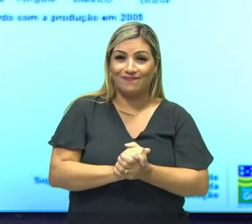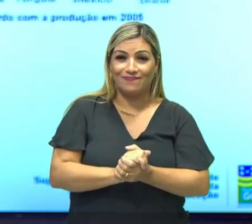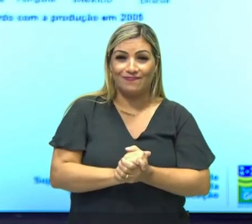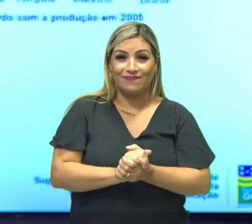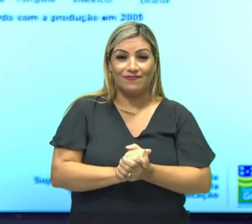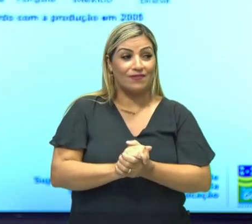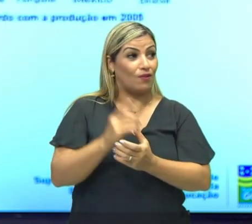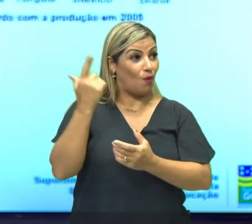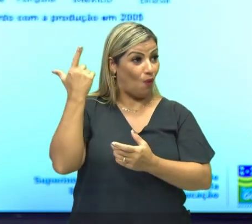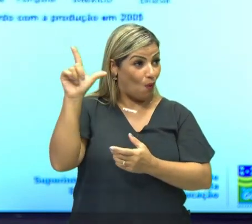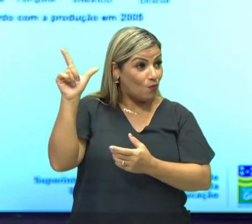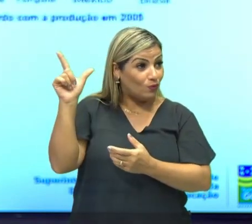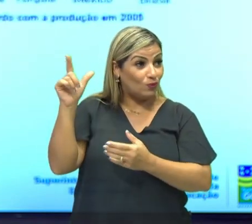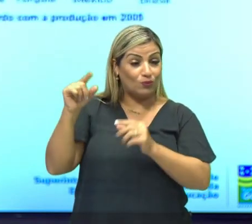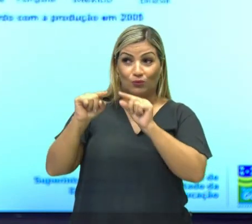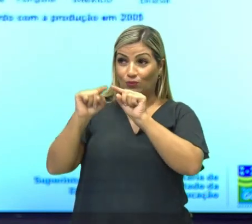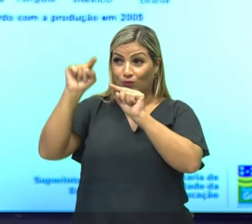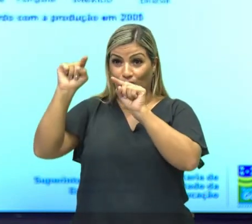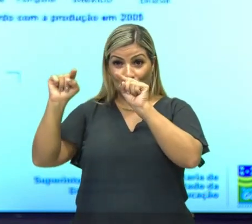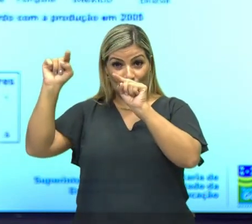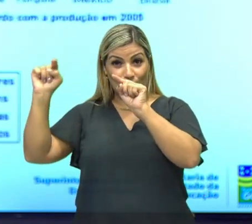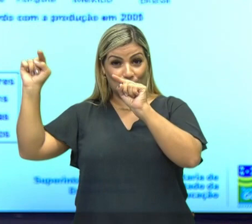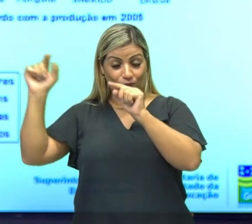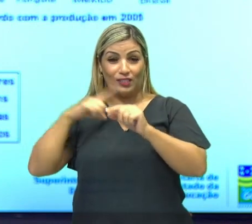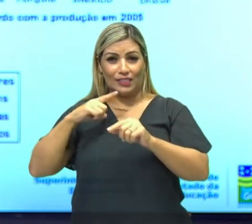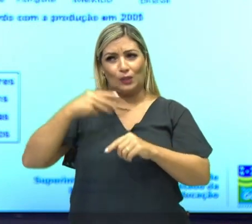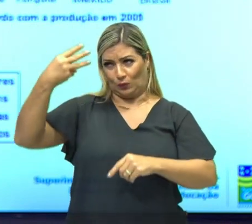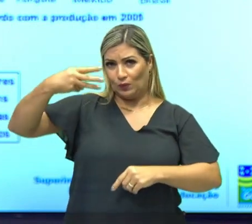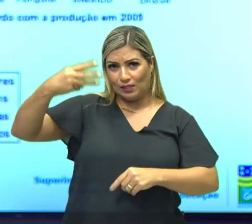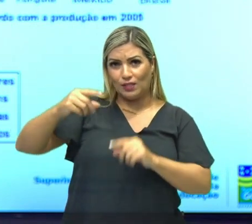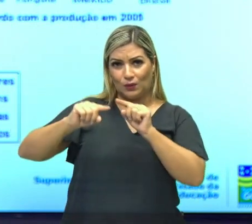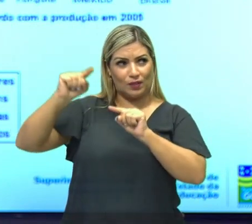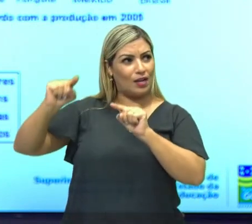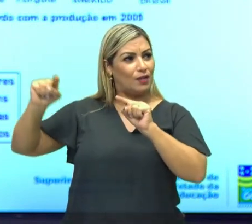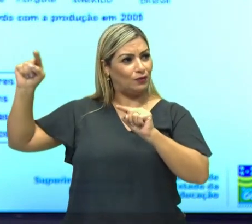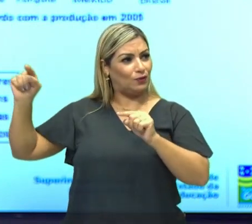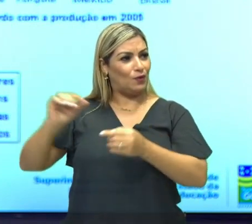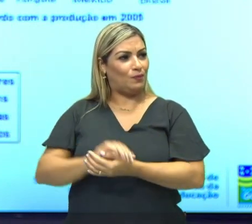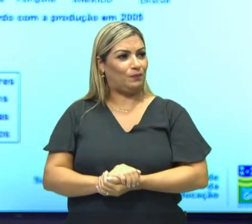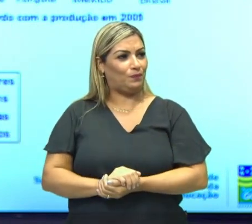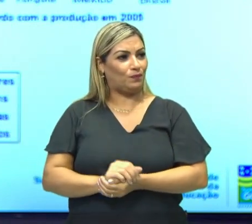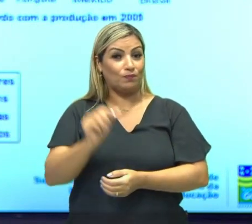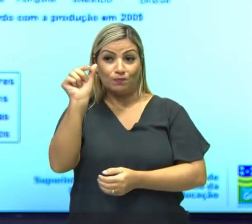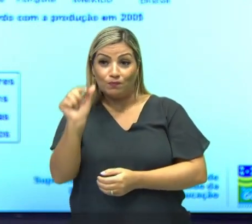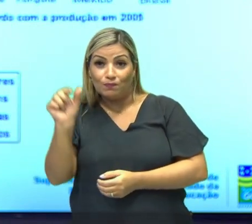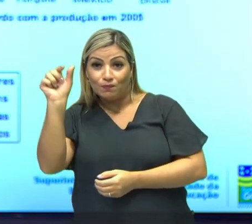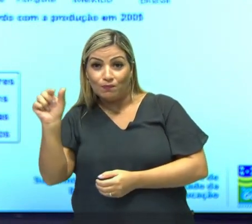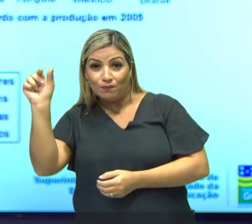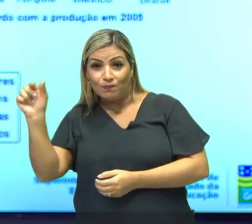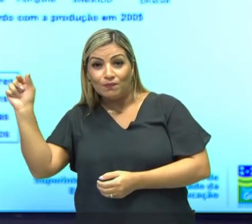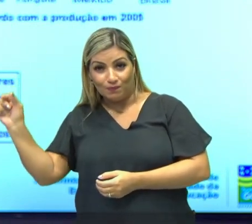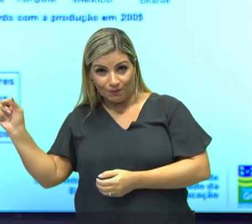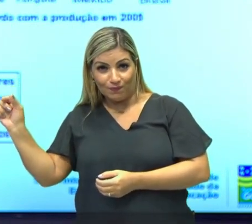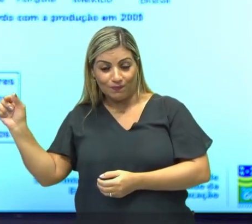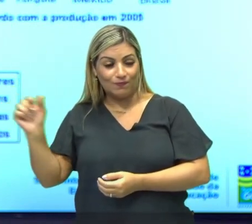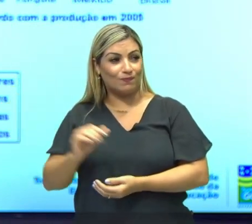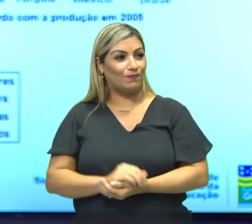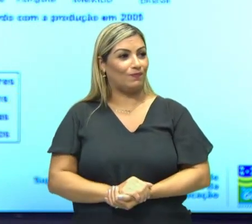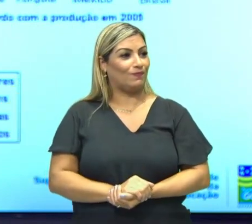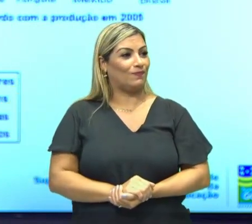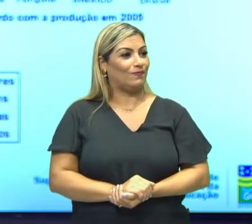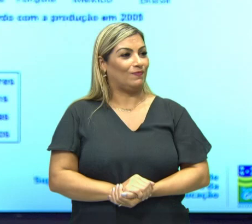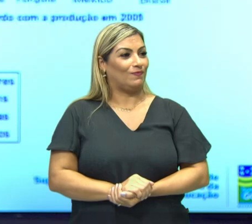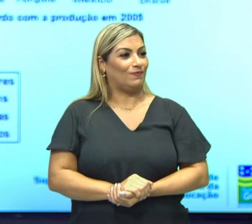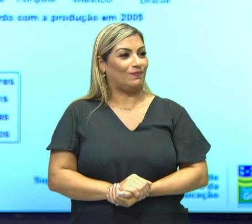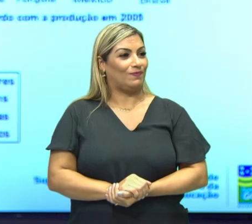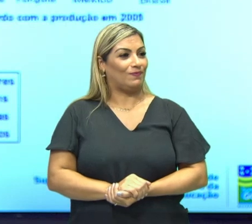Esse outro gráfico e tem um terceiro gráfico, ok? Que surgiu ali embaixo na tela.